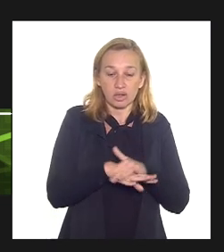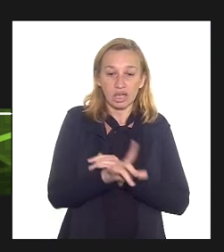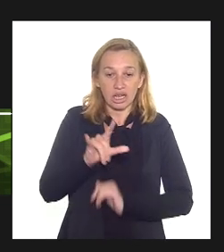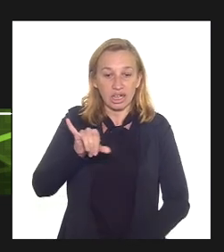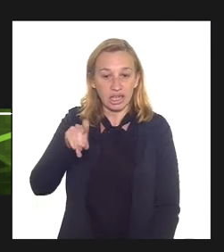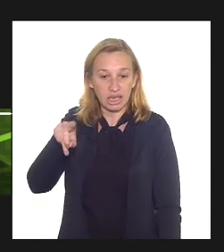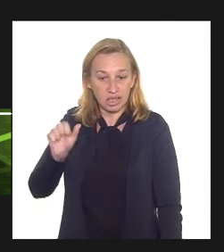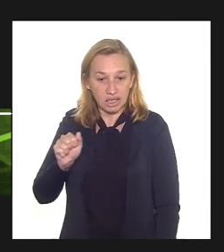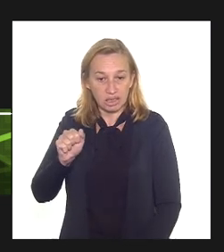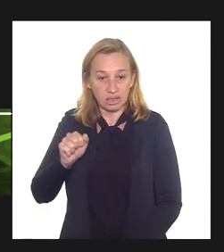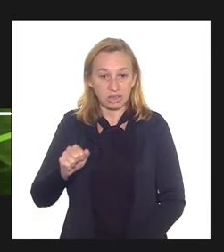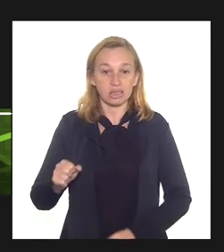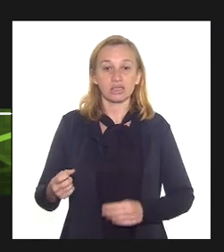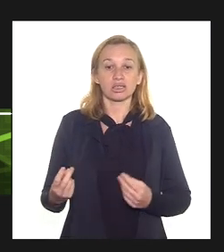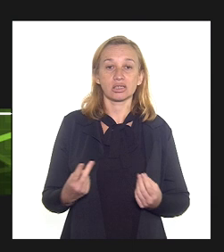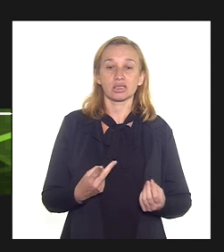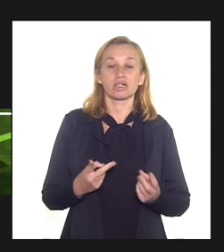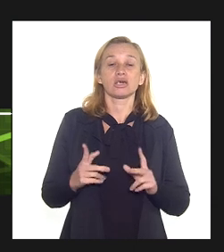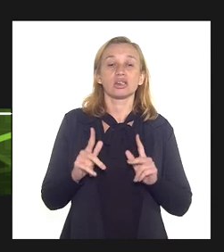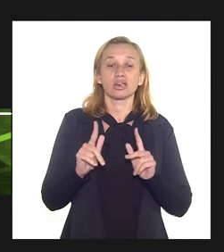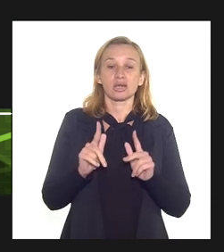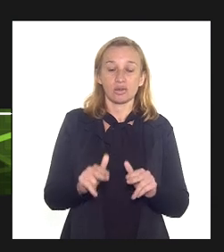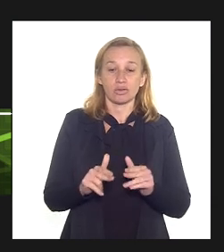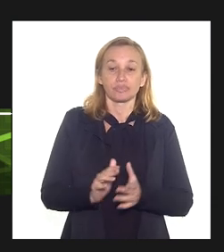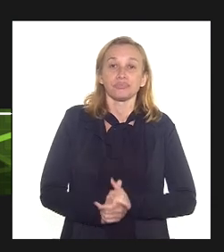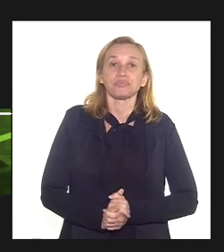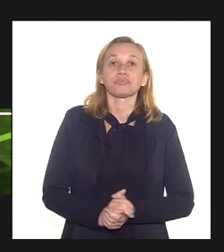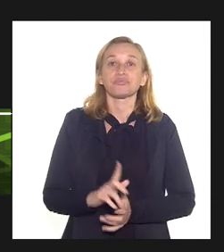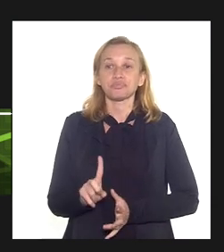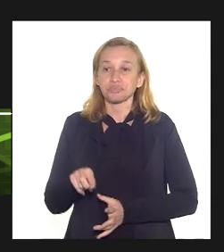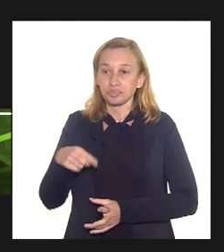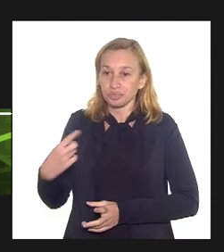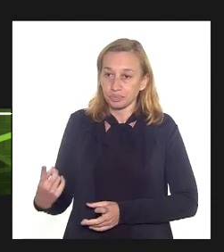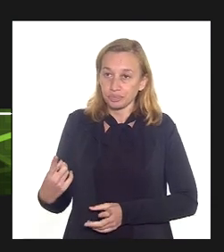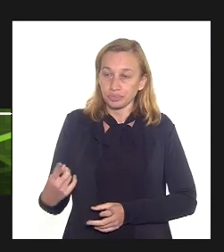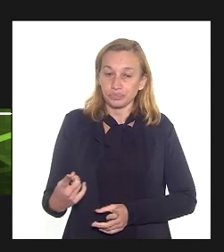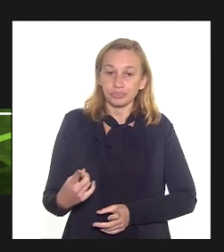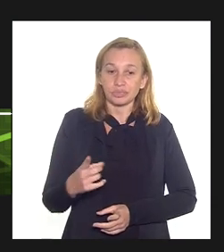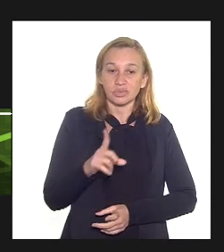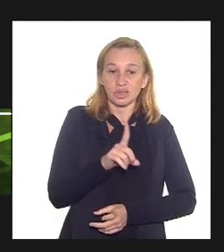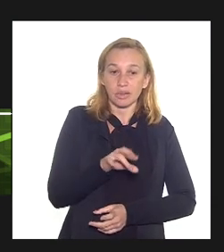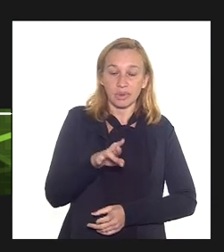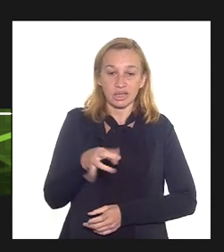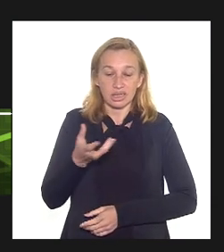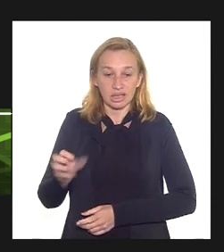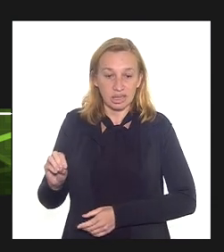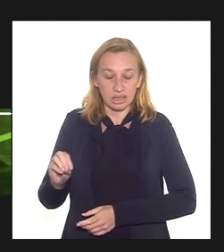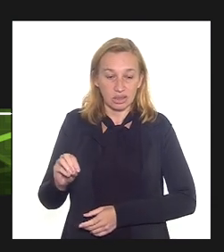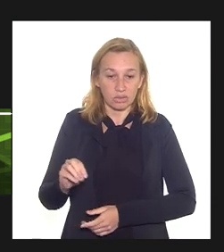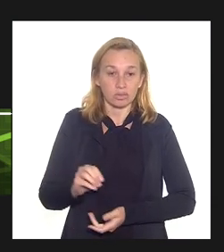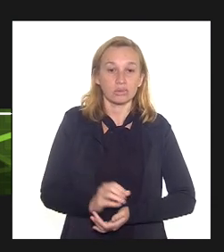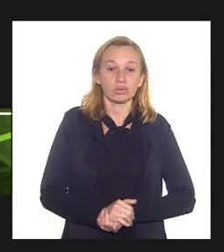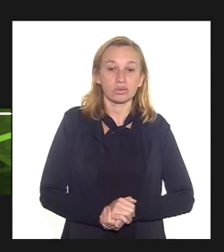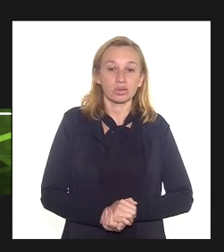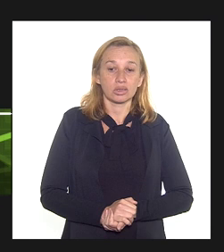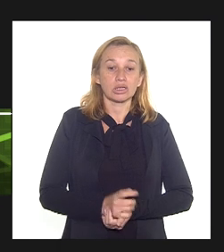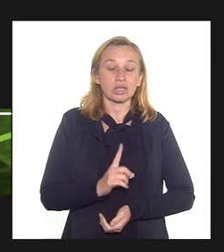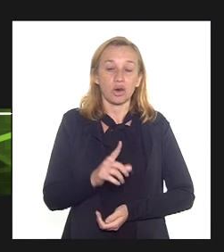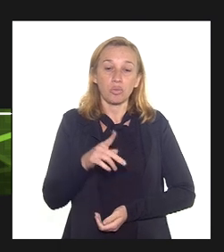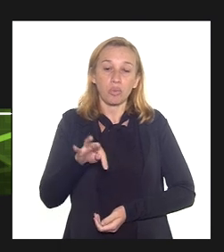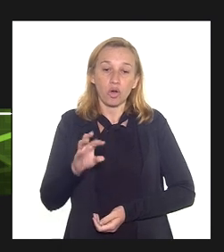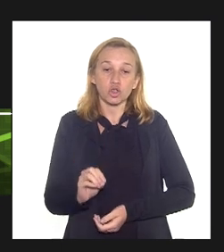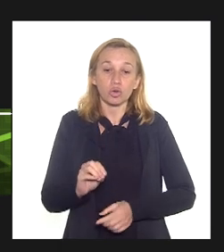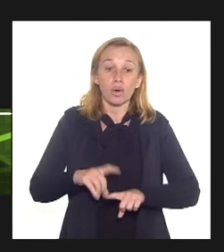destes mesmos campos. outra forma de depreciação envolve não poços mas